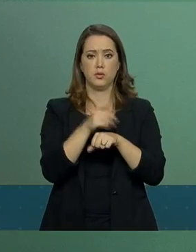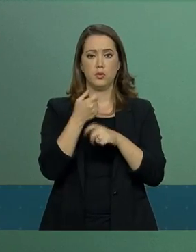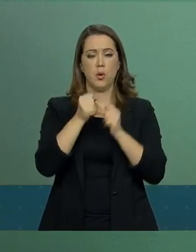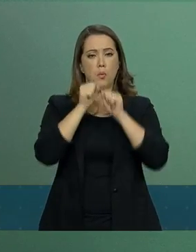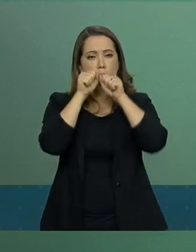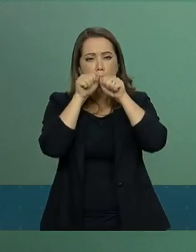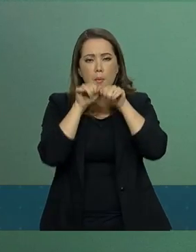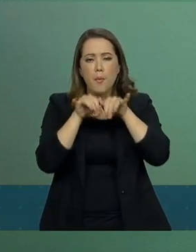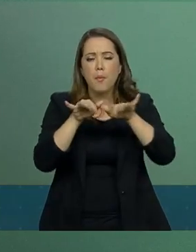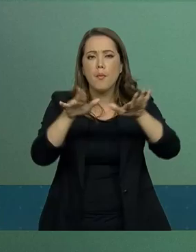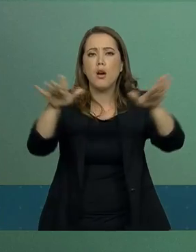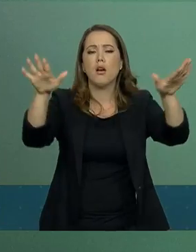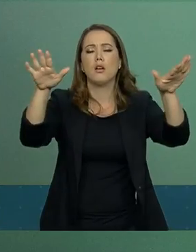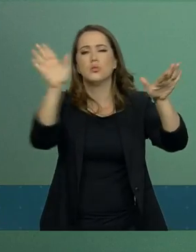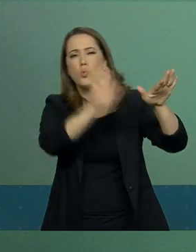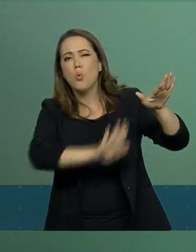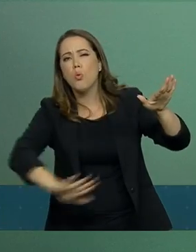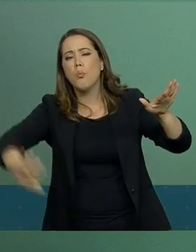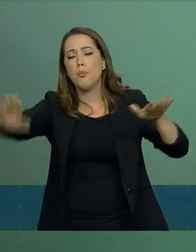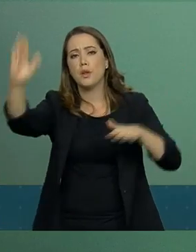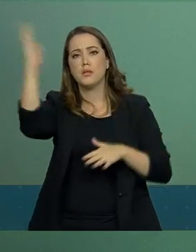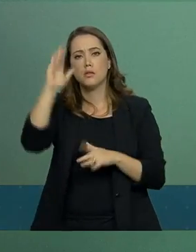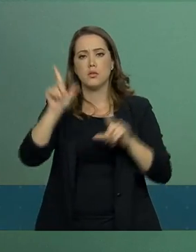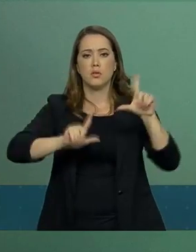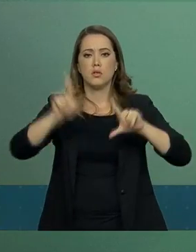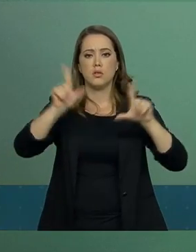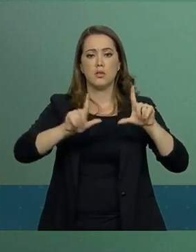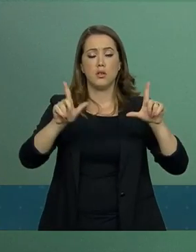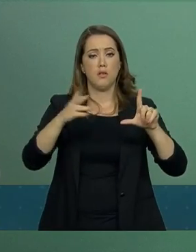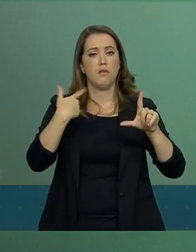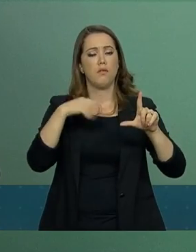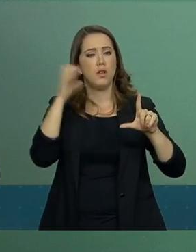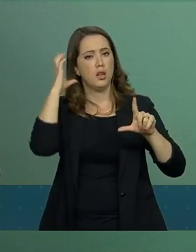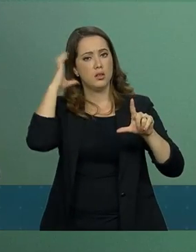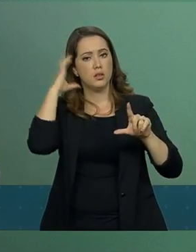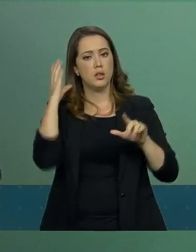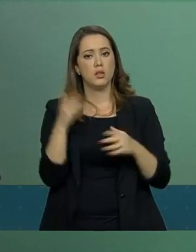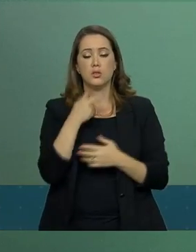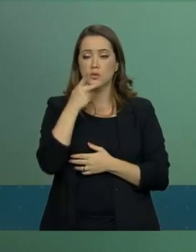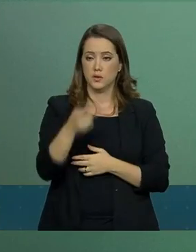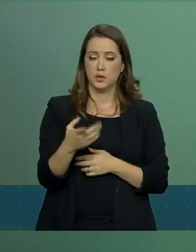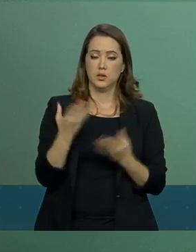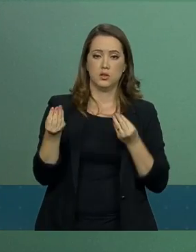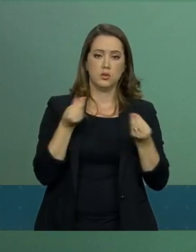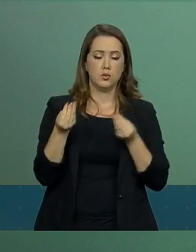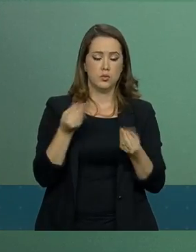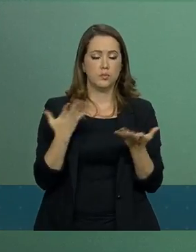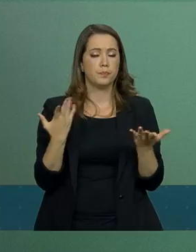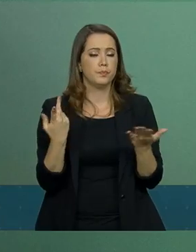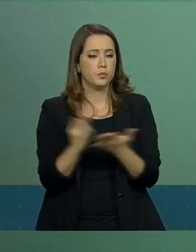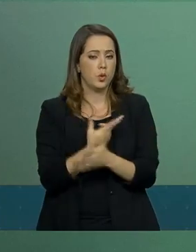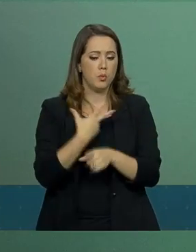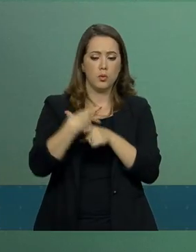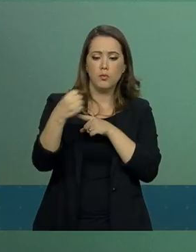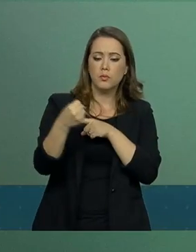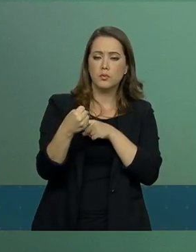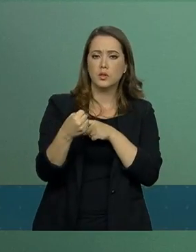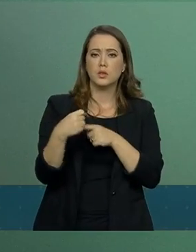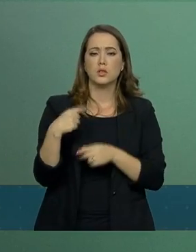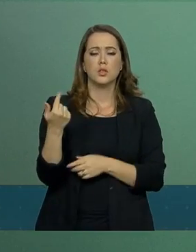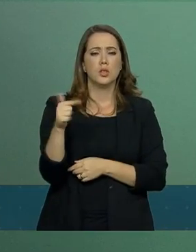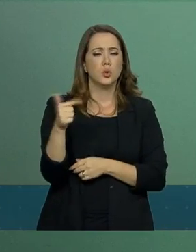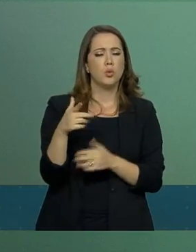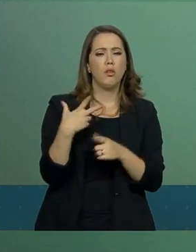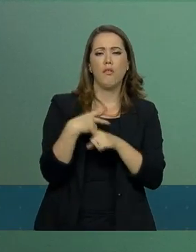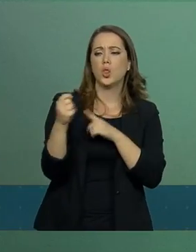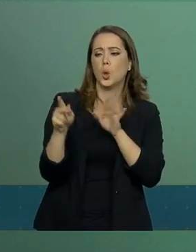prodiciamento em cadeia nacional, se posicionando em relação a essa vitória, que não